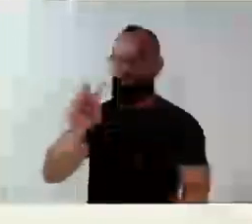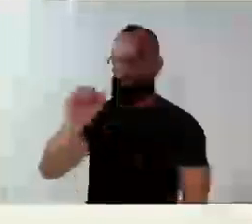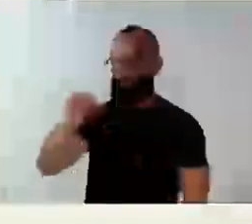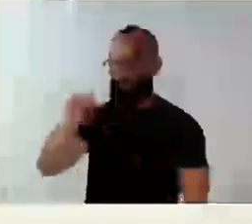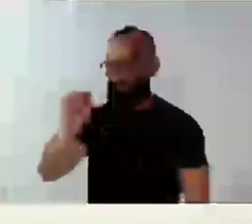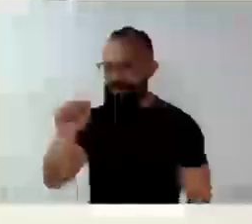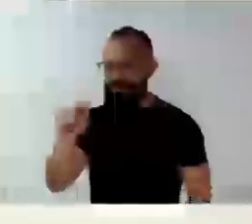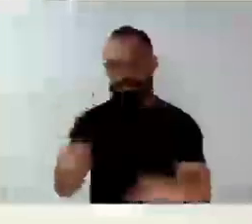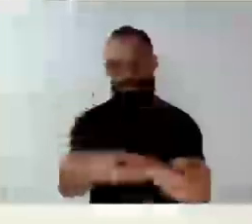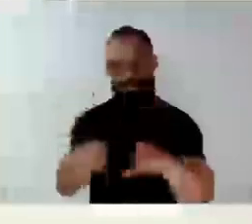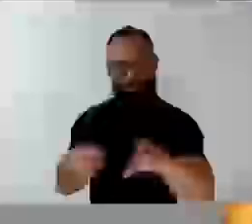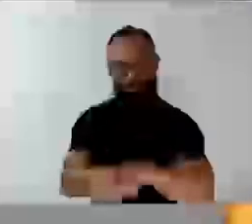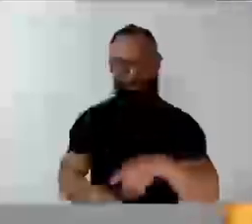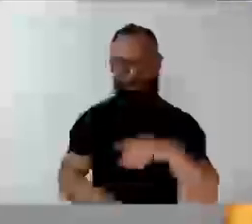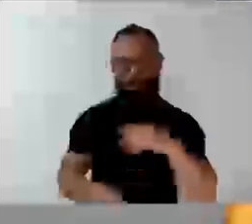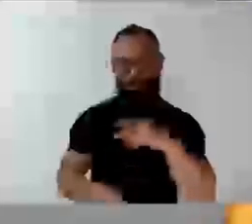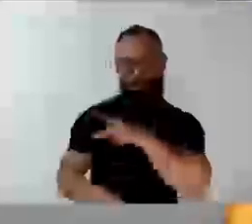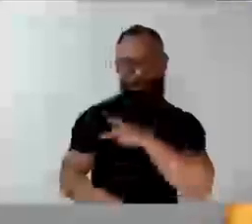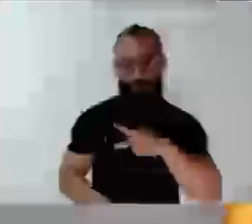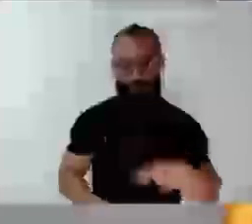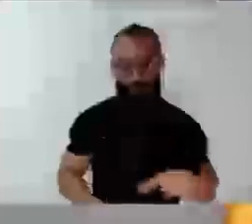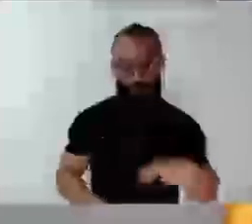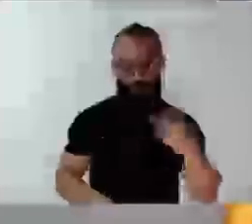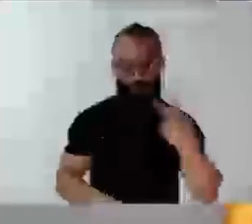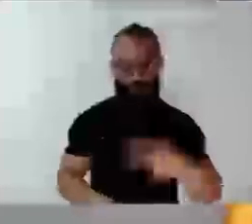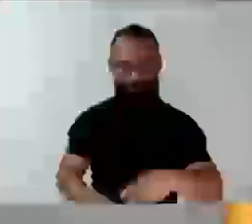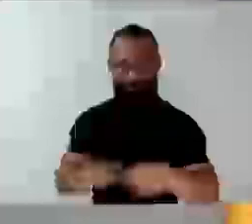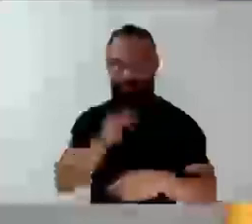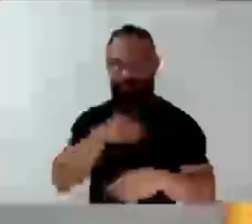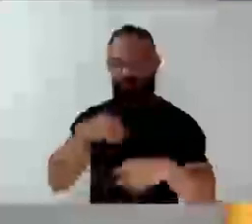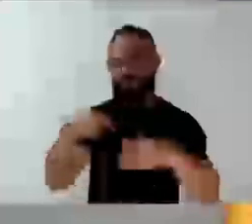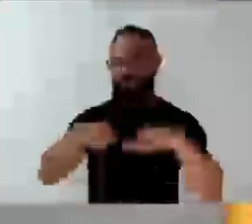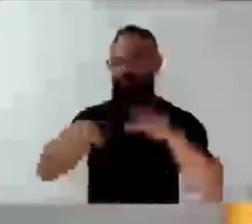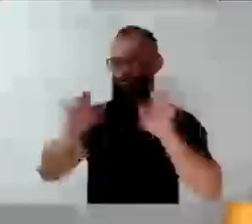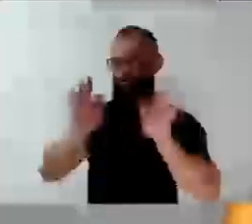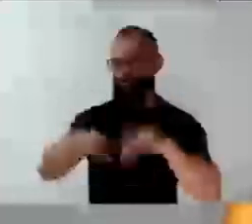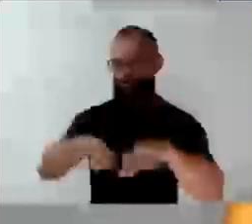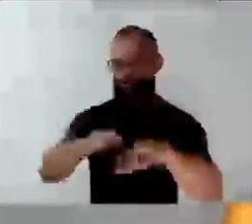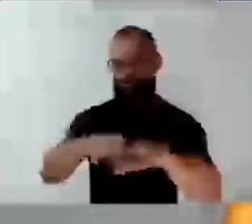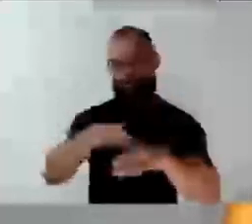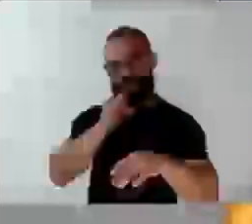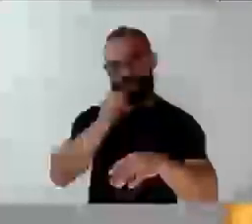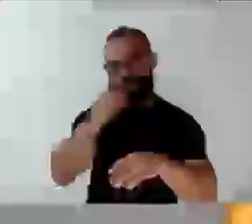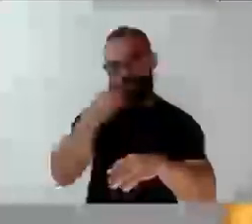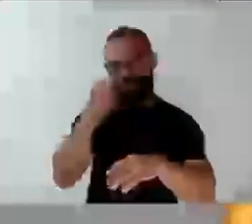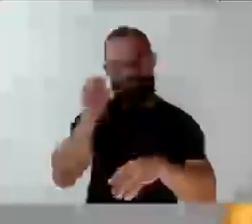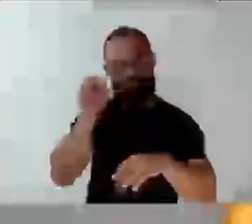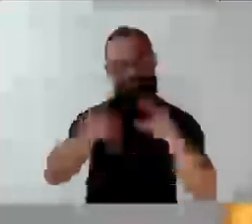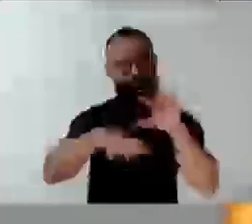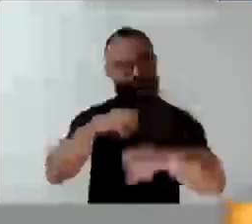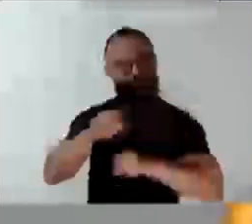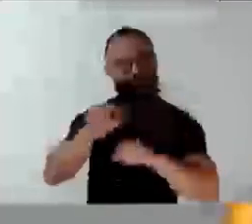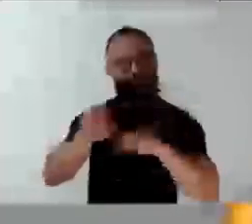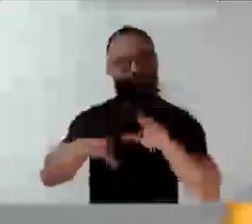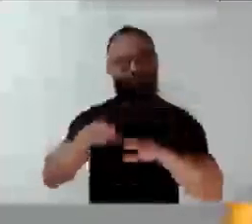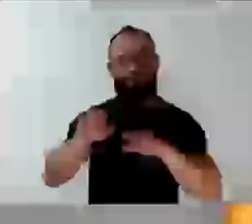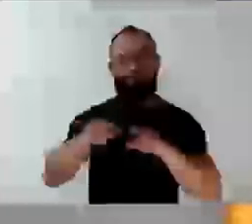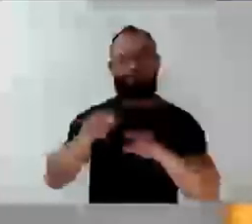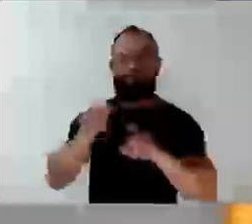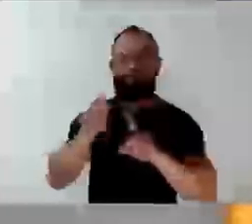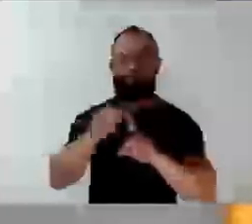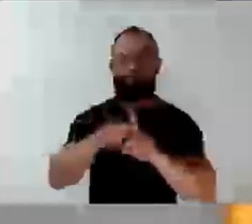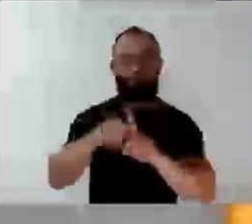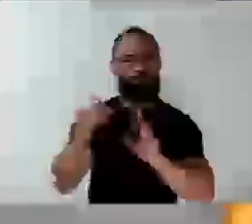vereadores. Muito obrigado. Obrigado, Vânia, pela contribuição. Para finalizar, ainda sobre a coleta do lixo, provavelmente até o final do mês já vai ser